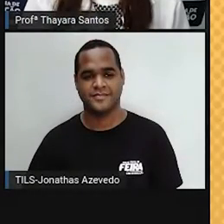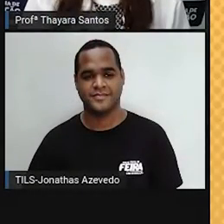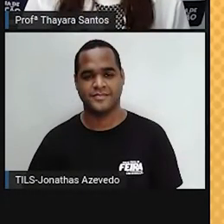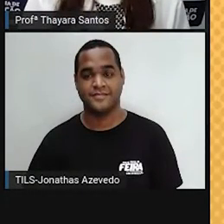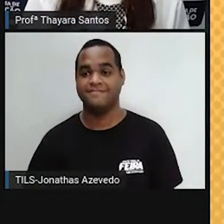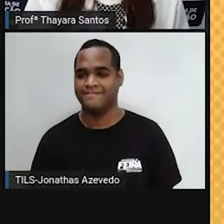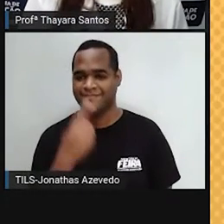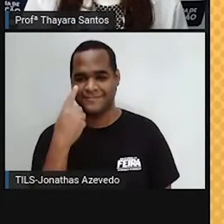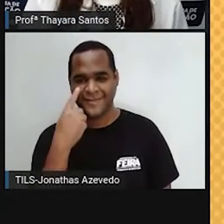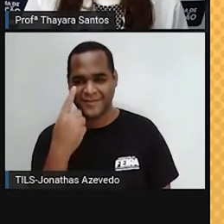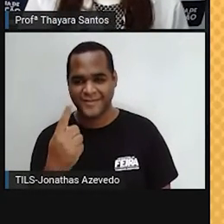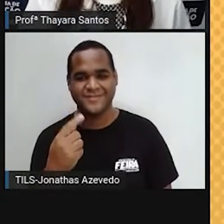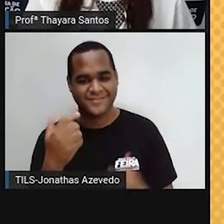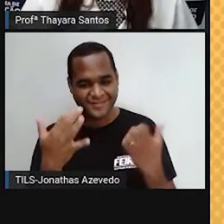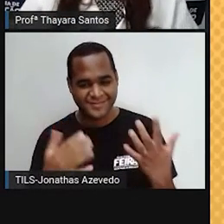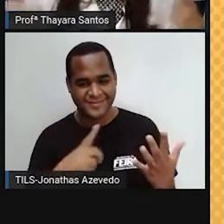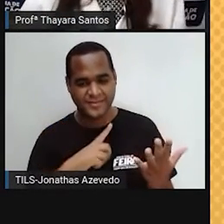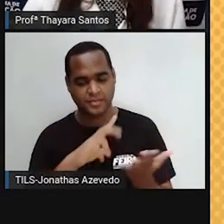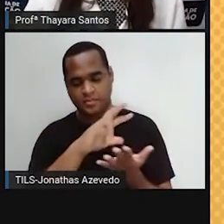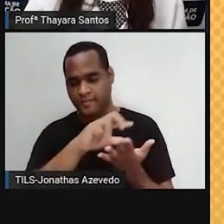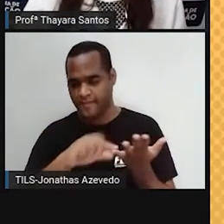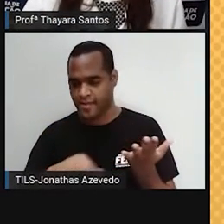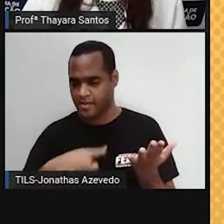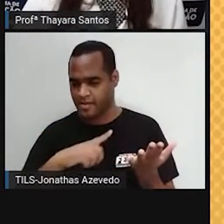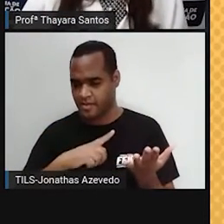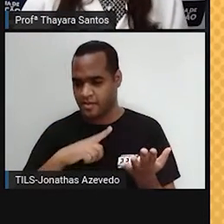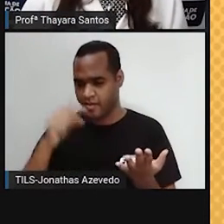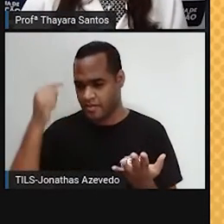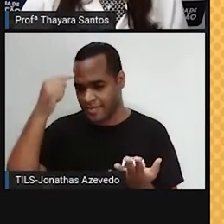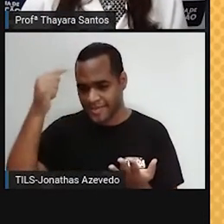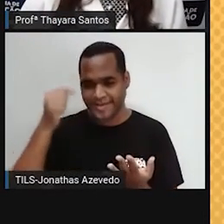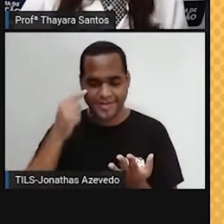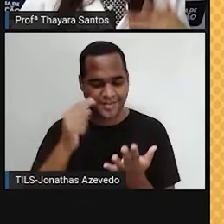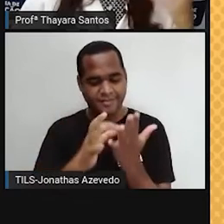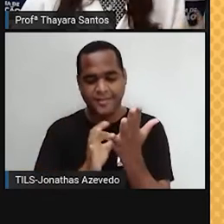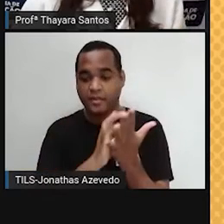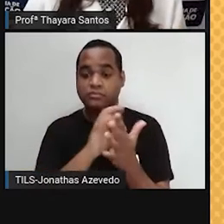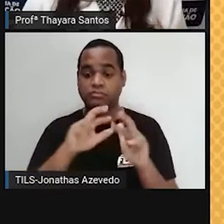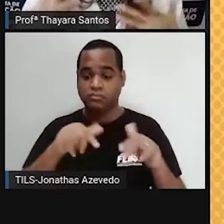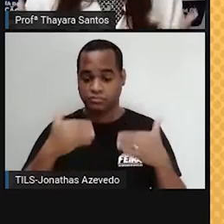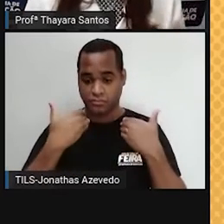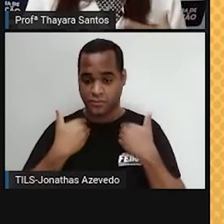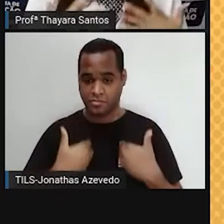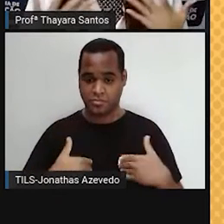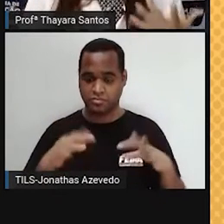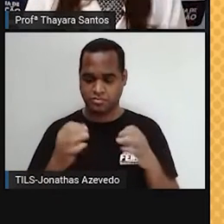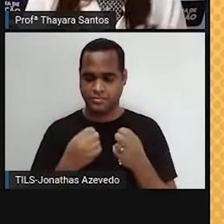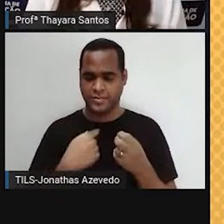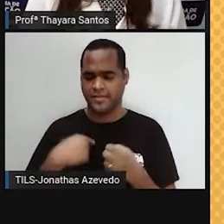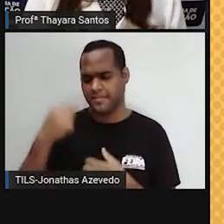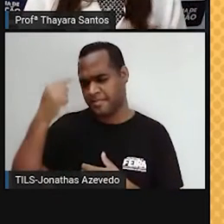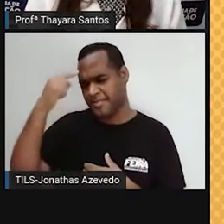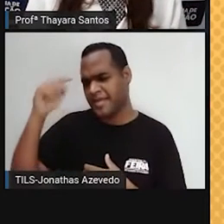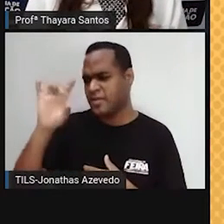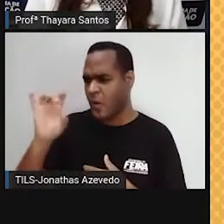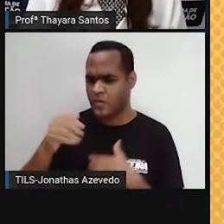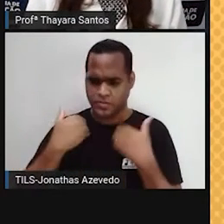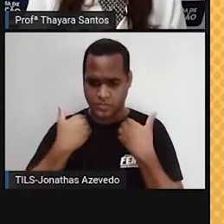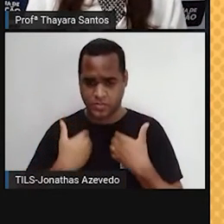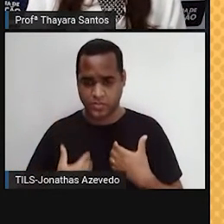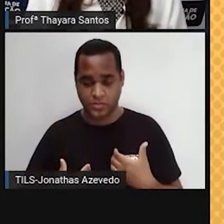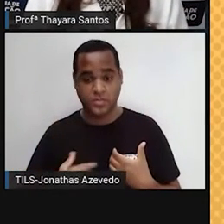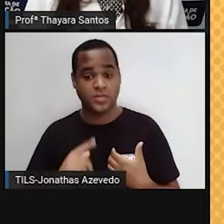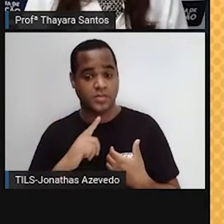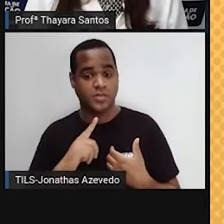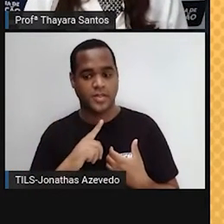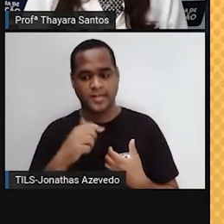Viram aí, então, a diversidade de células que a gente tem no nosso organismo? Então, se a gente pensa só no nosso corpo, a gente tem aí mais de